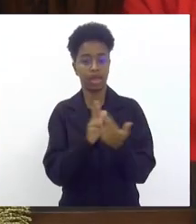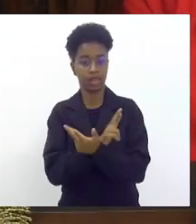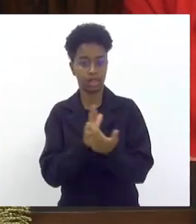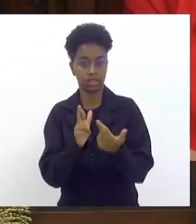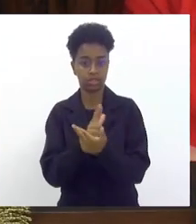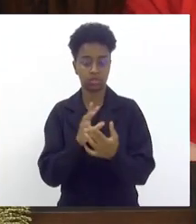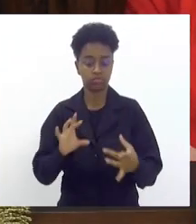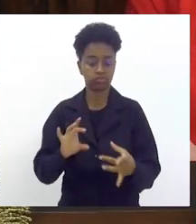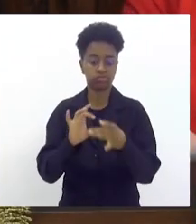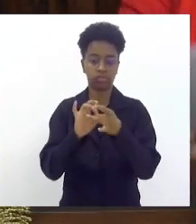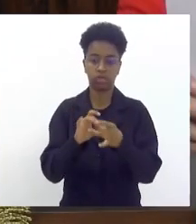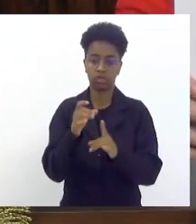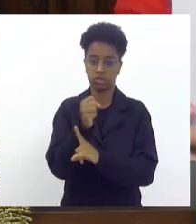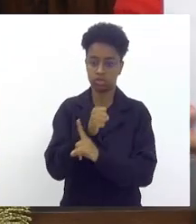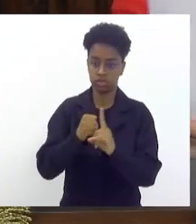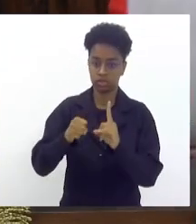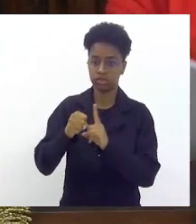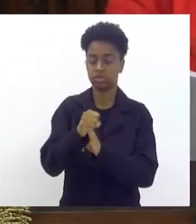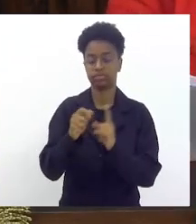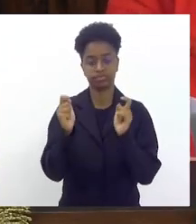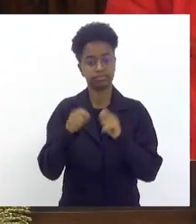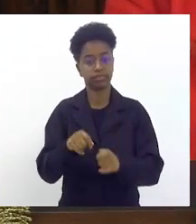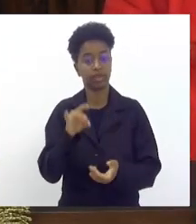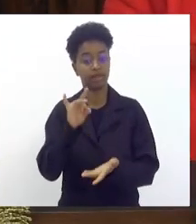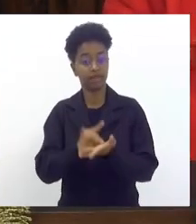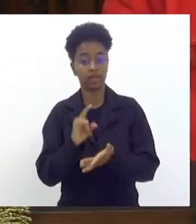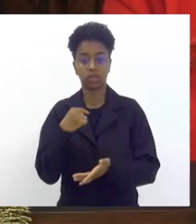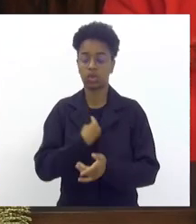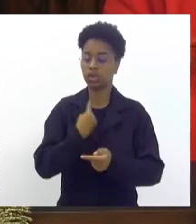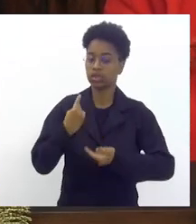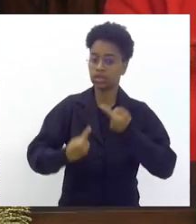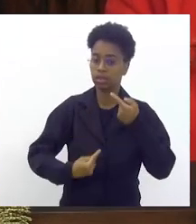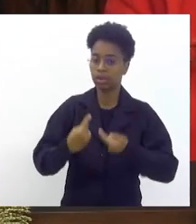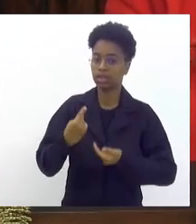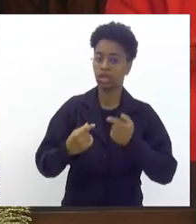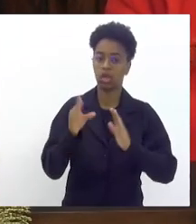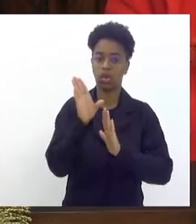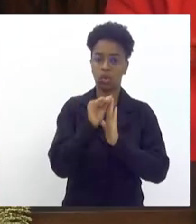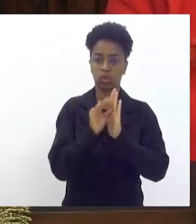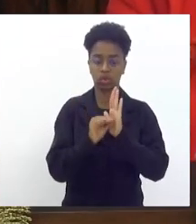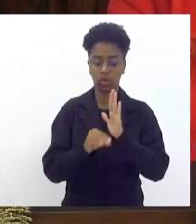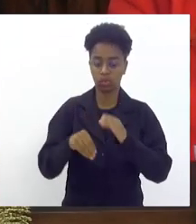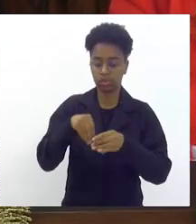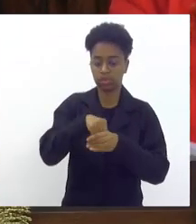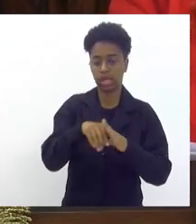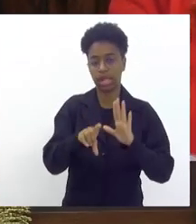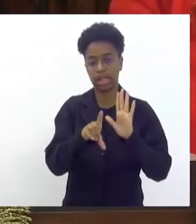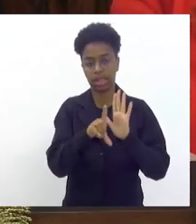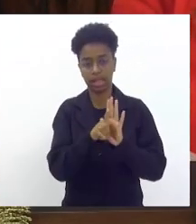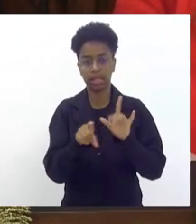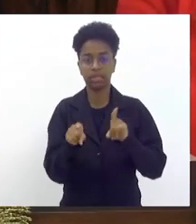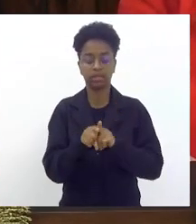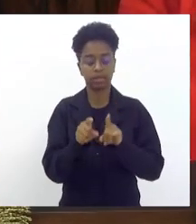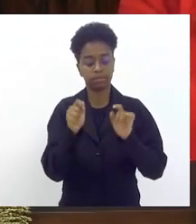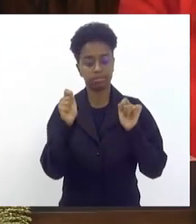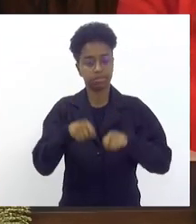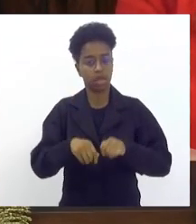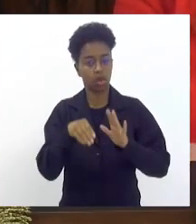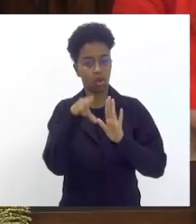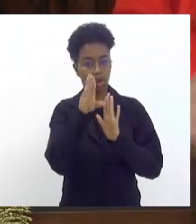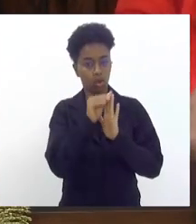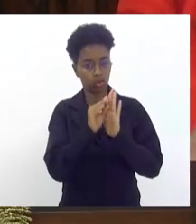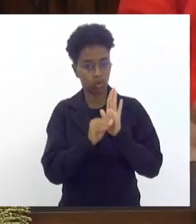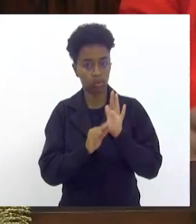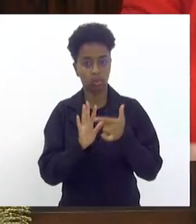sociedade para que a gente possa aqui debater de fato o conteúdo da legislação para que esse conteúdo expresse o